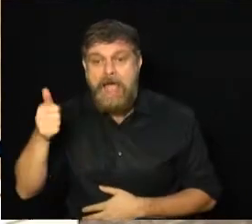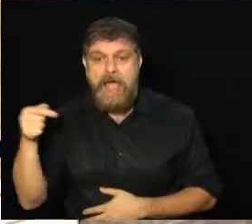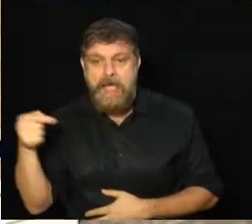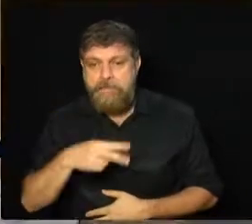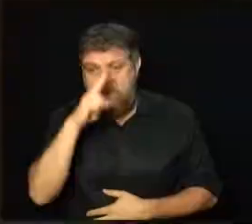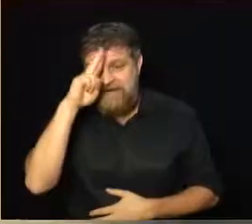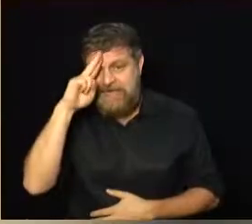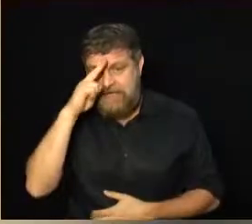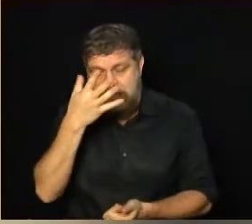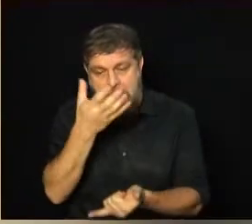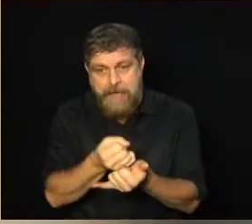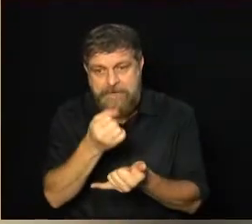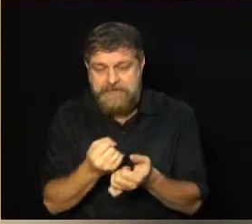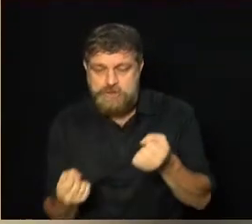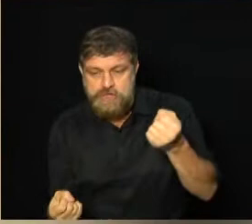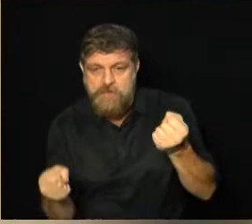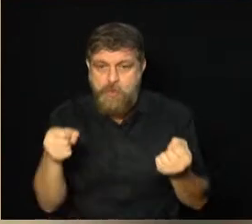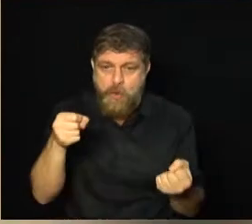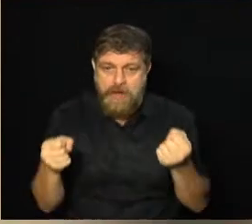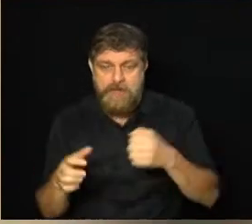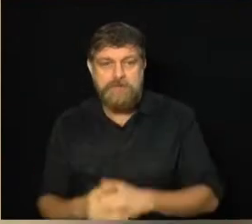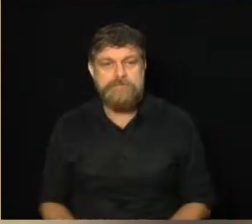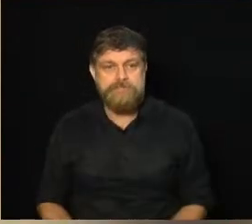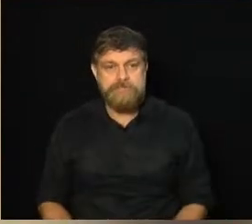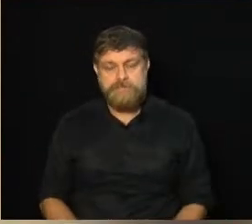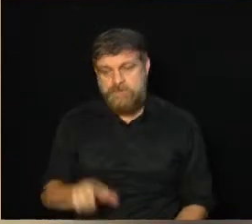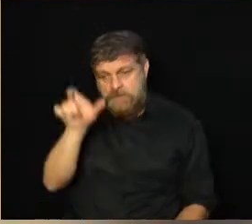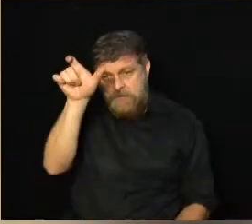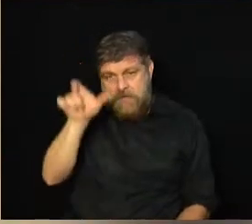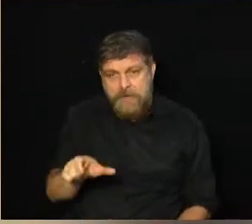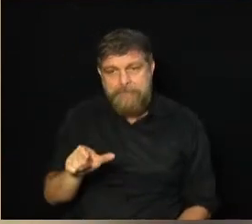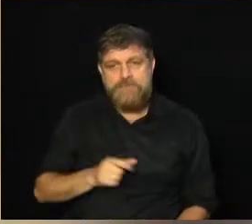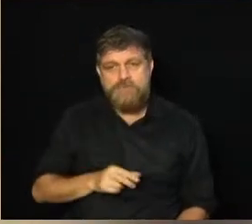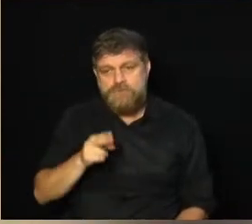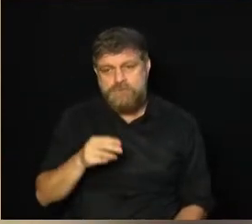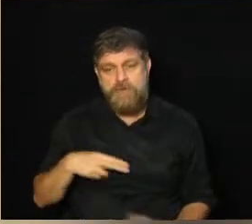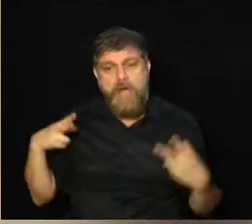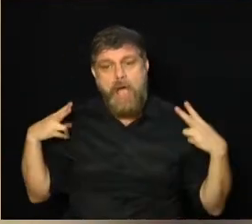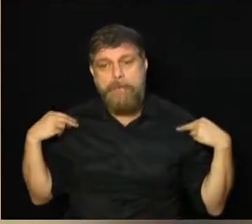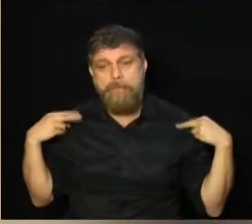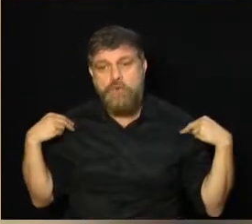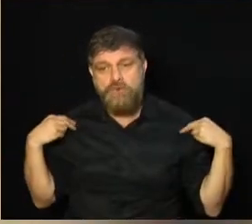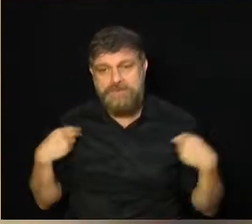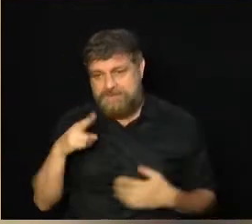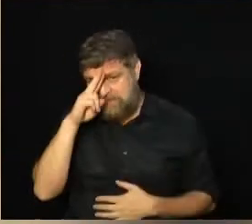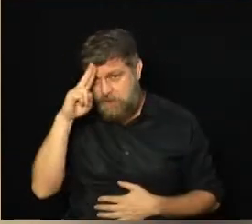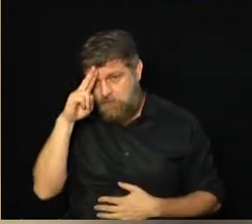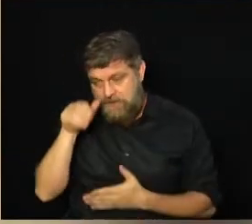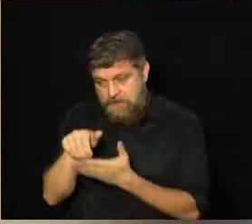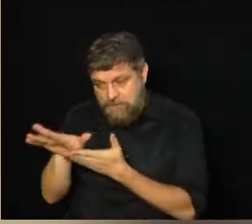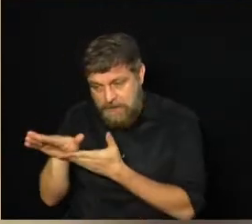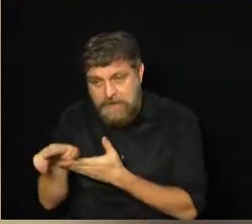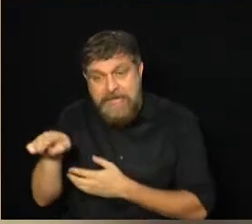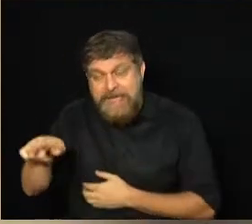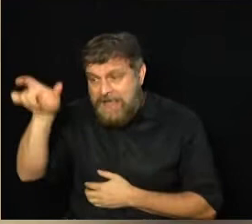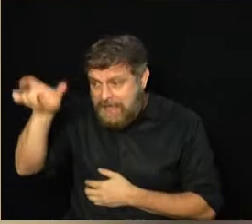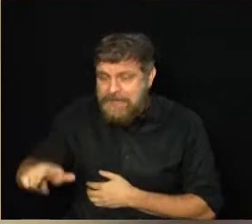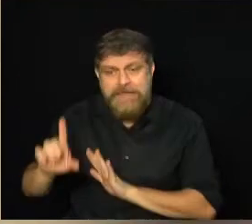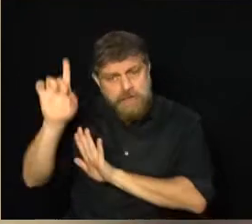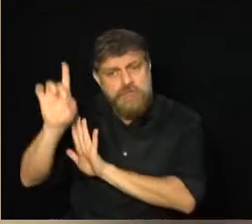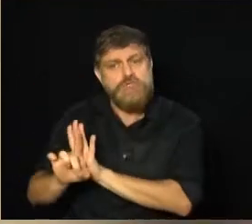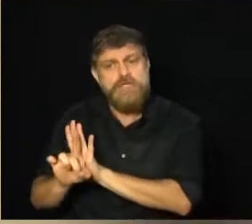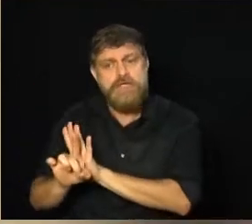aplicativo. O direito à ampla defesa aos motoristas de transporte por aplicativo, nada mais do que justo o